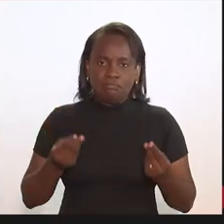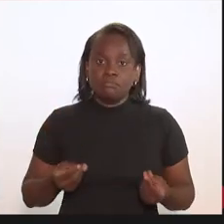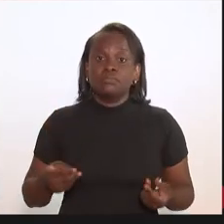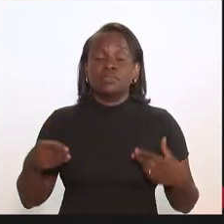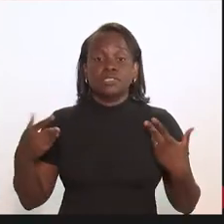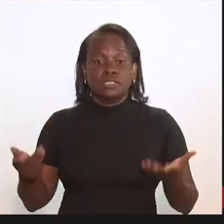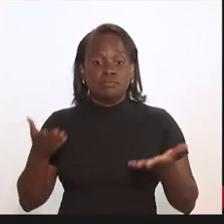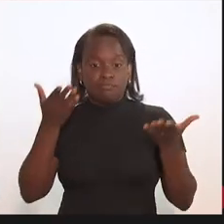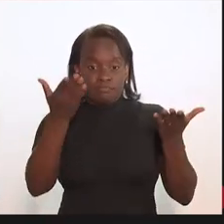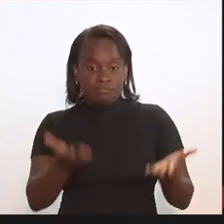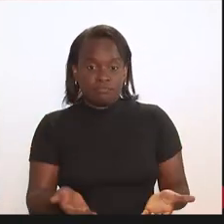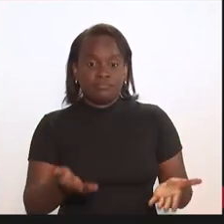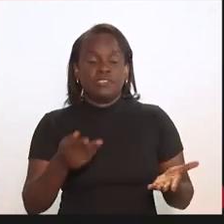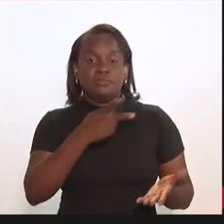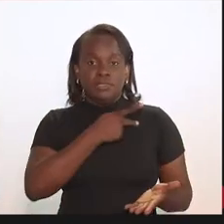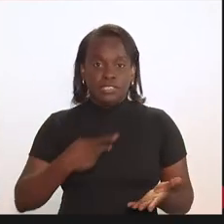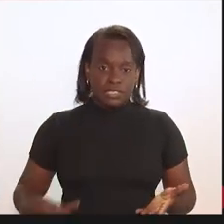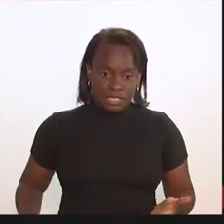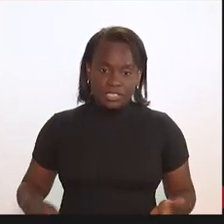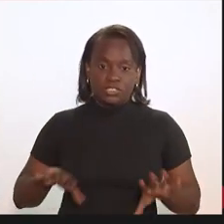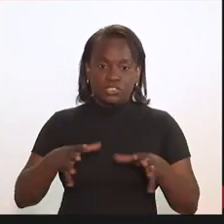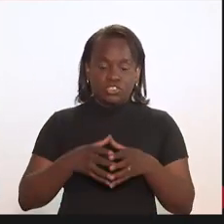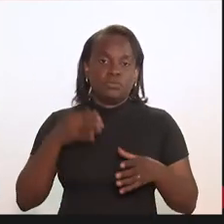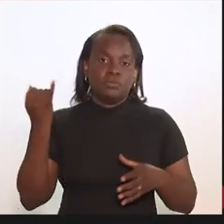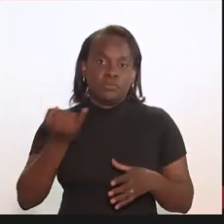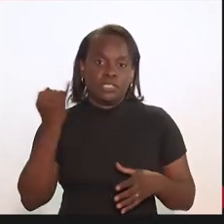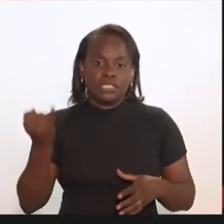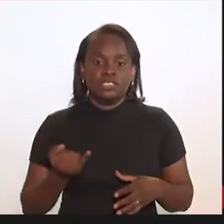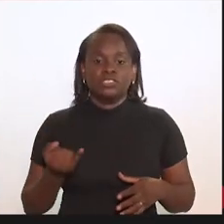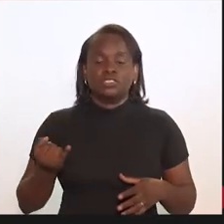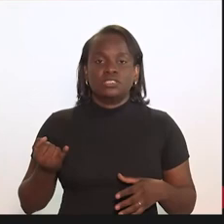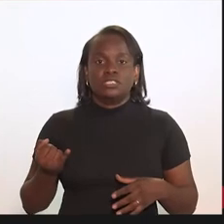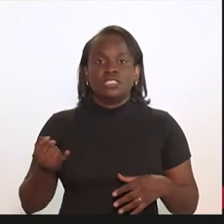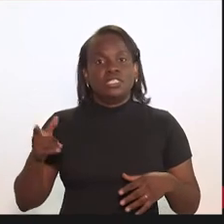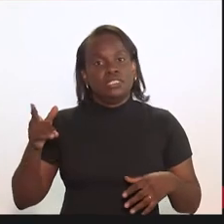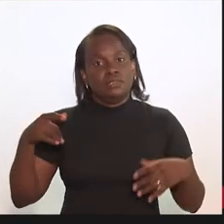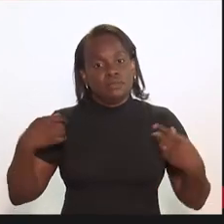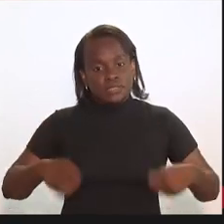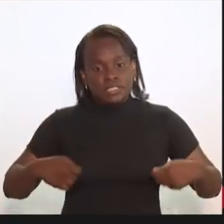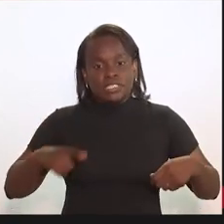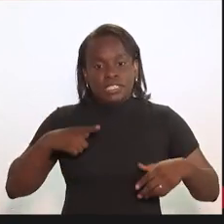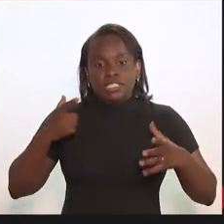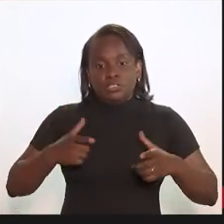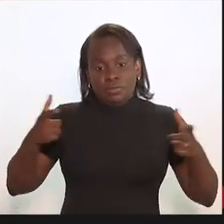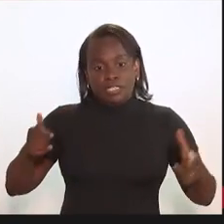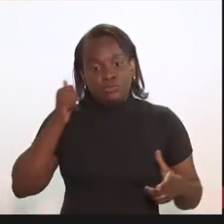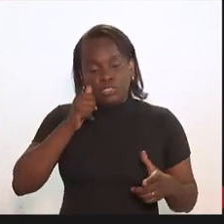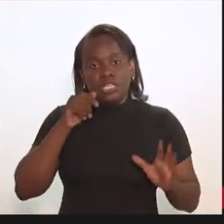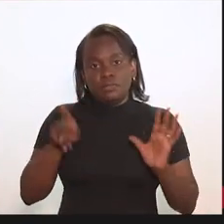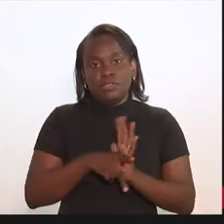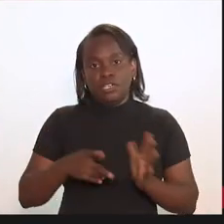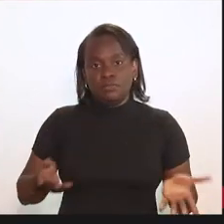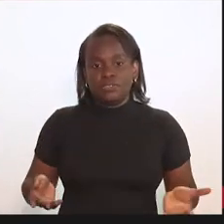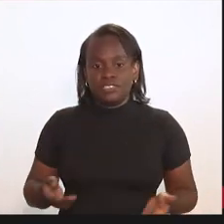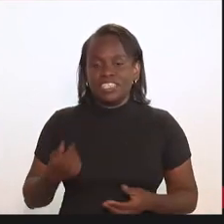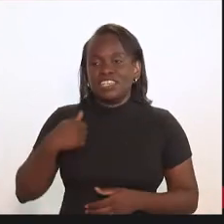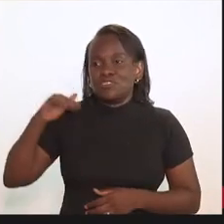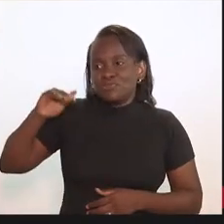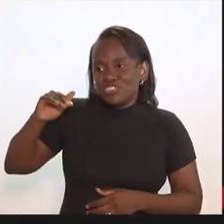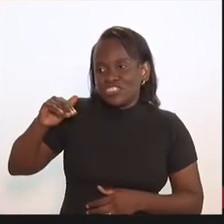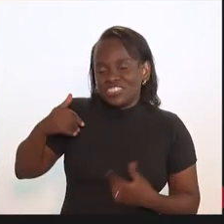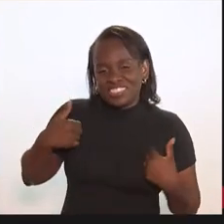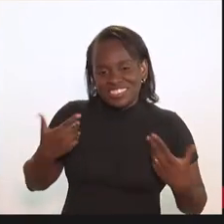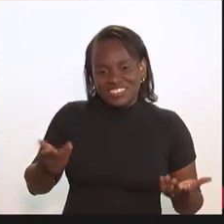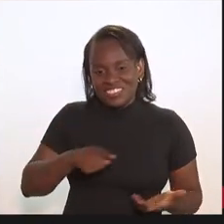parlamentar e Vossa Excelência presidindo essa comissão tão importante. Nós temos que ter mais espaço para as mulheres. Eu sou